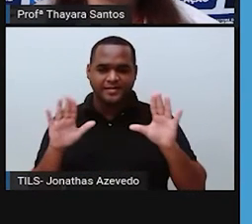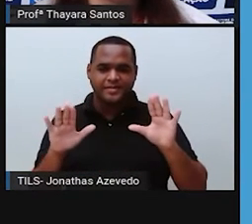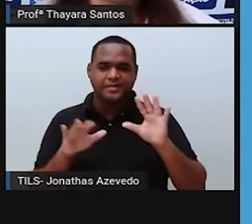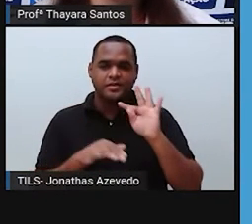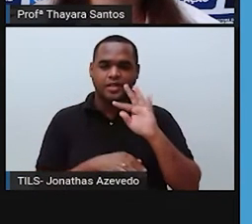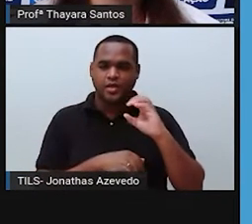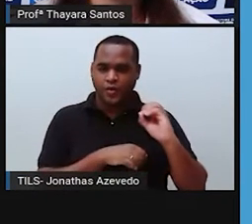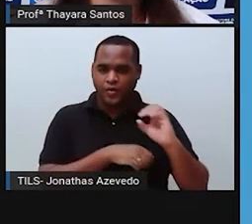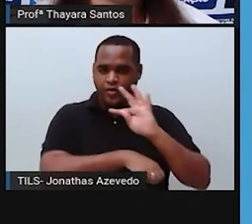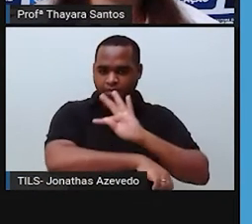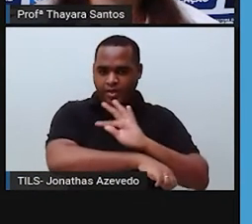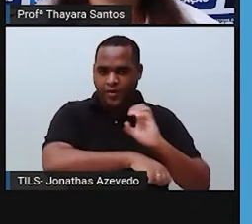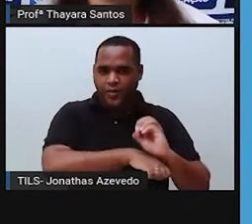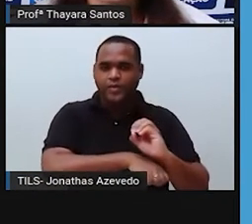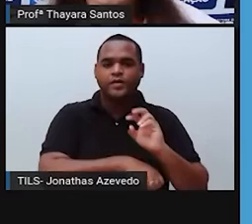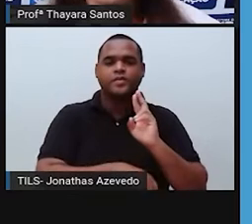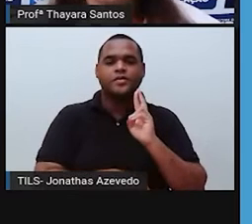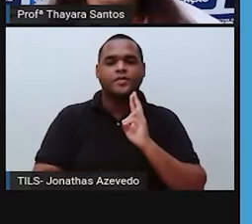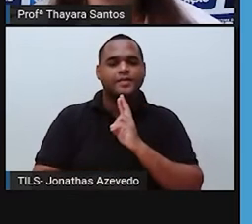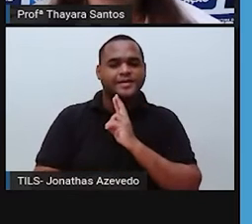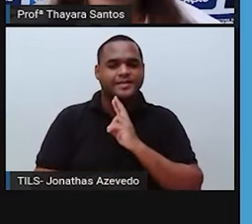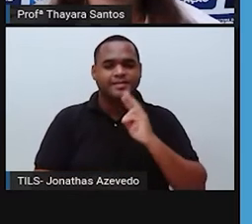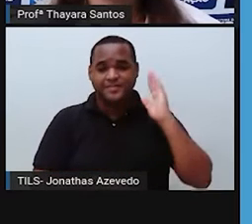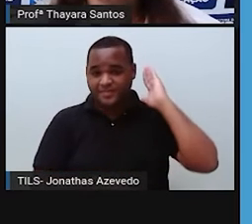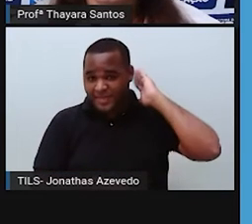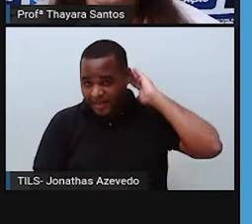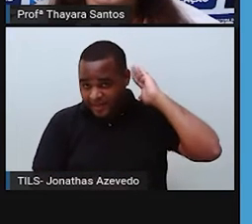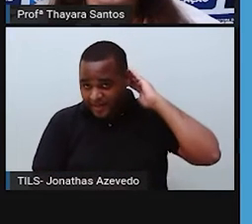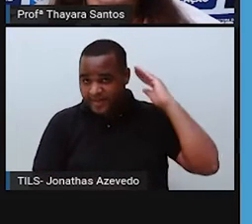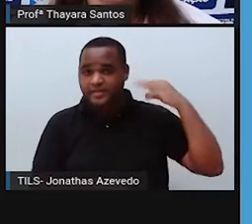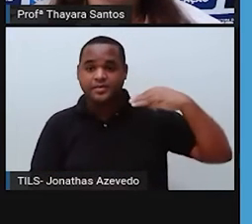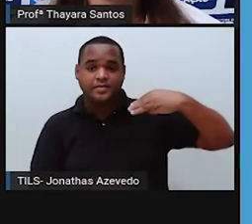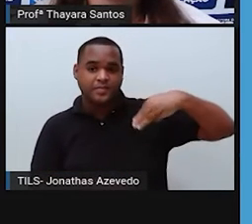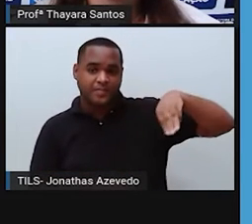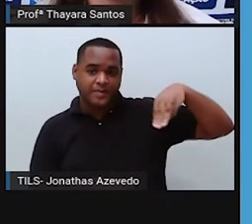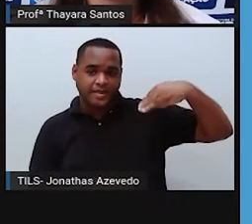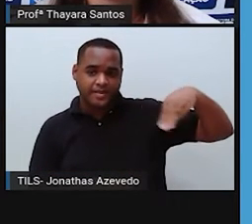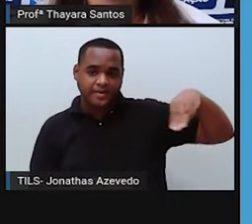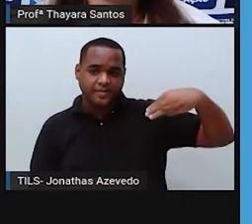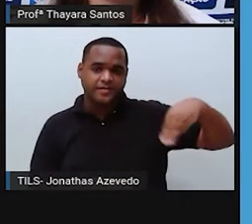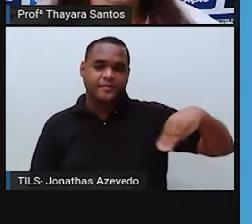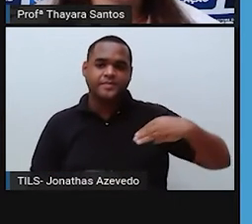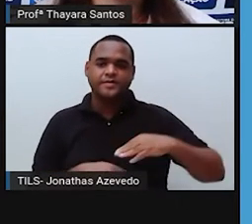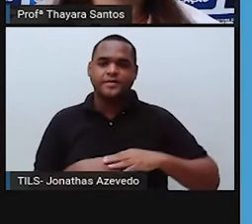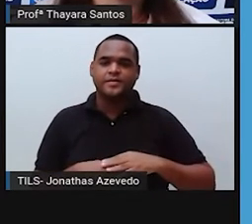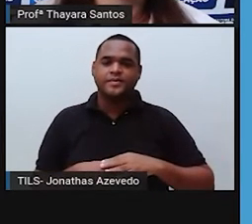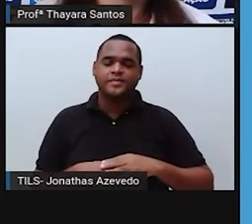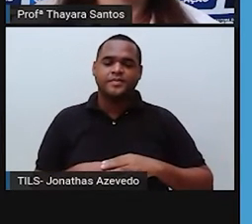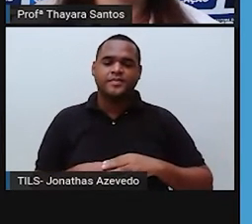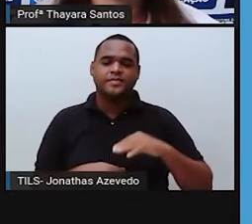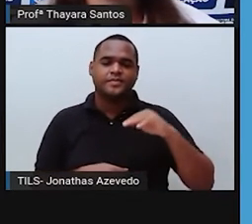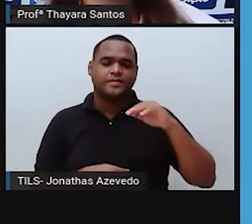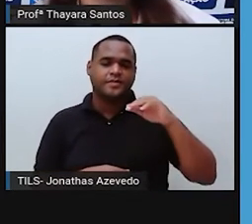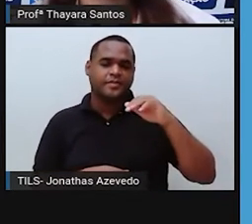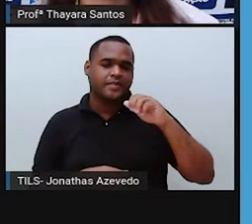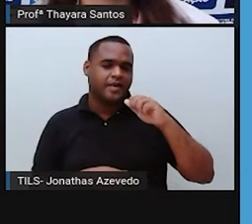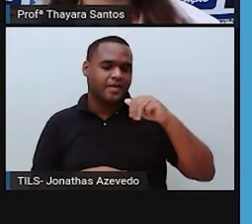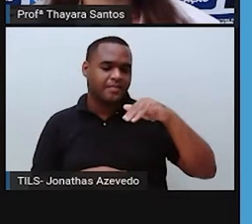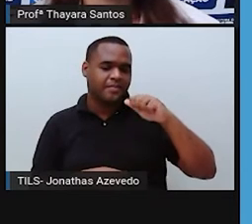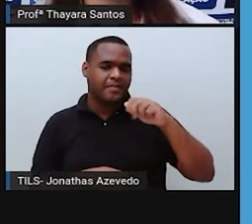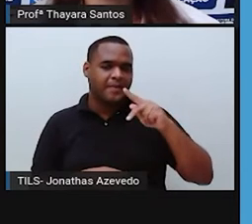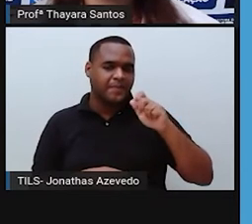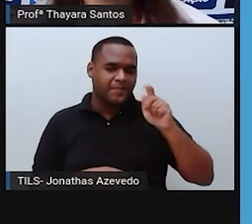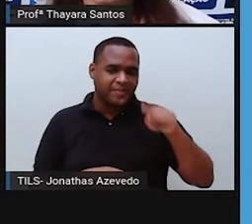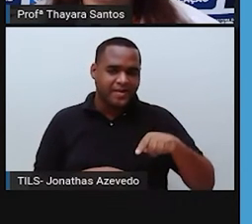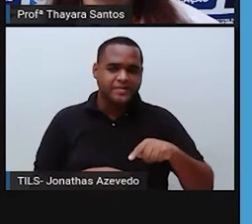Grosso, Rondônia, o Pará, o Maranhão, o Amapá, que eu acho que já falei. Então,